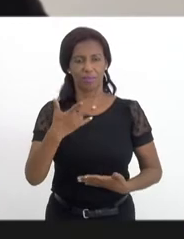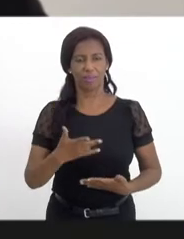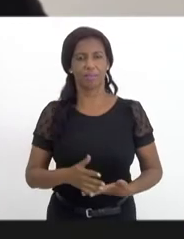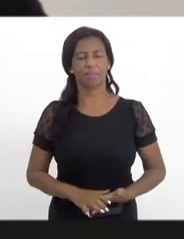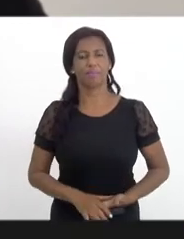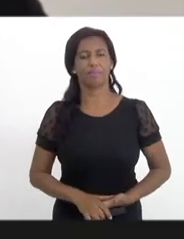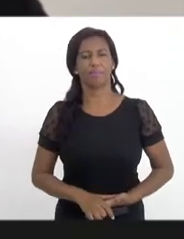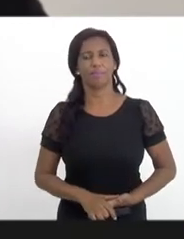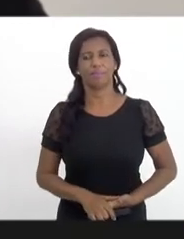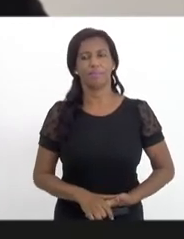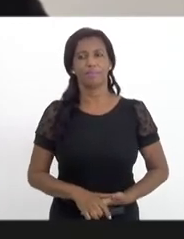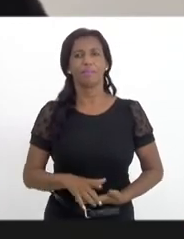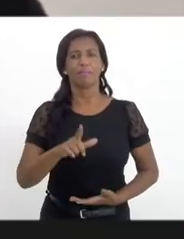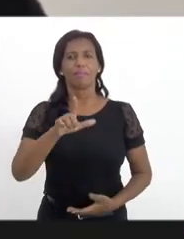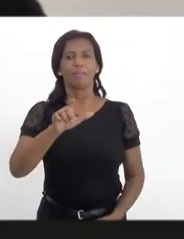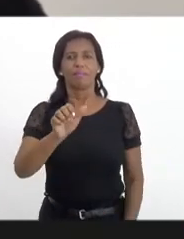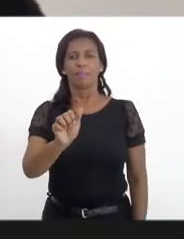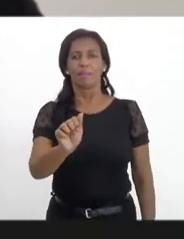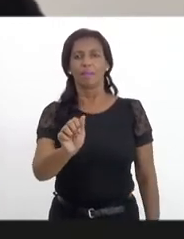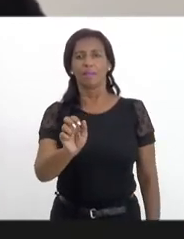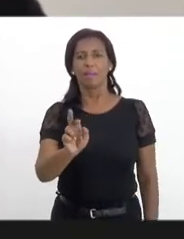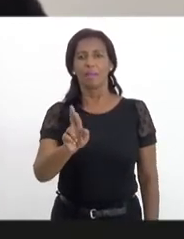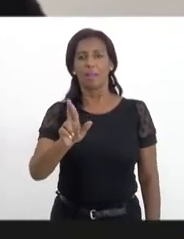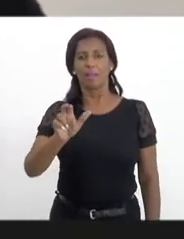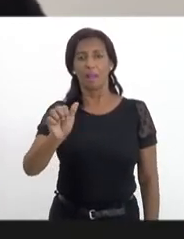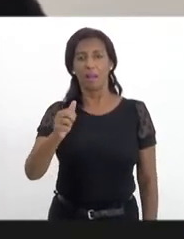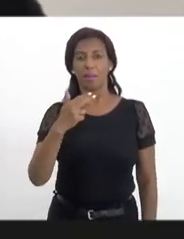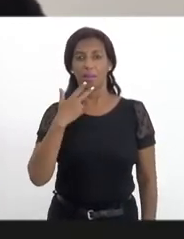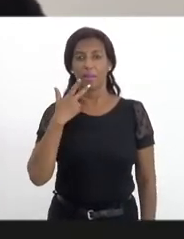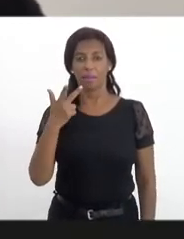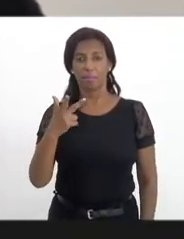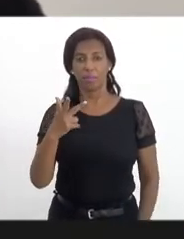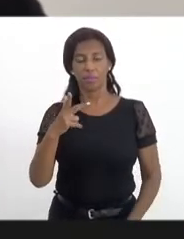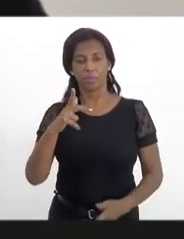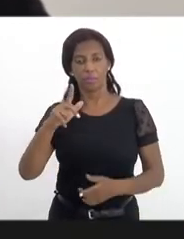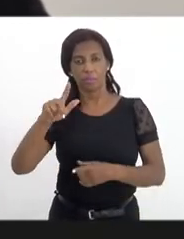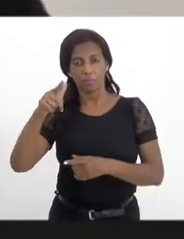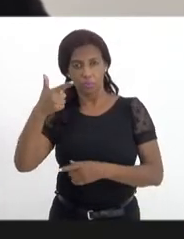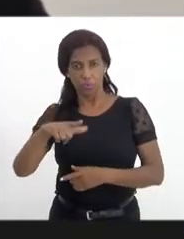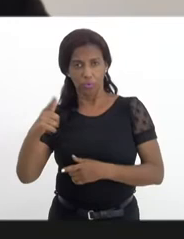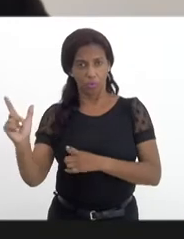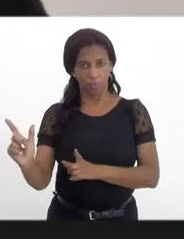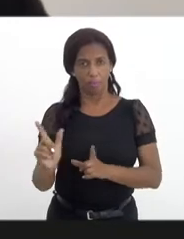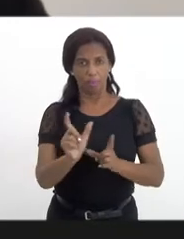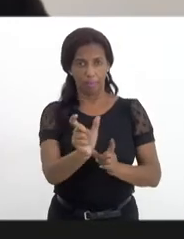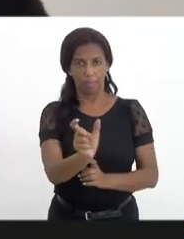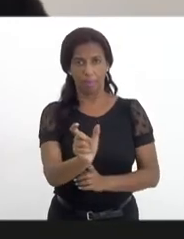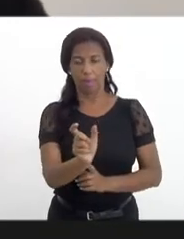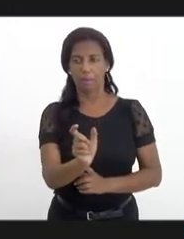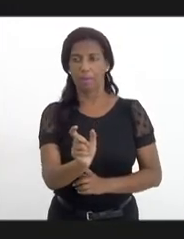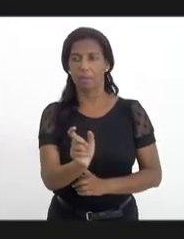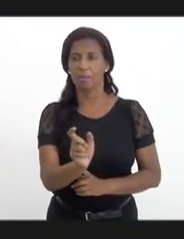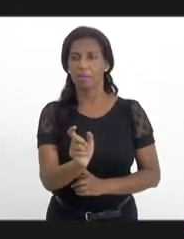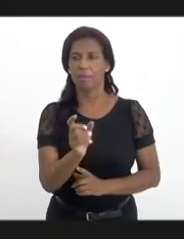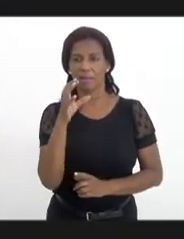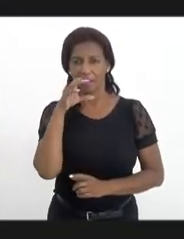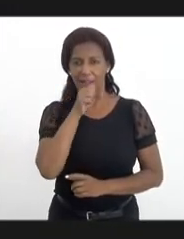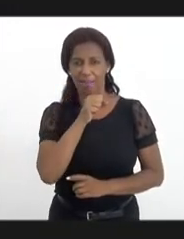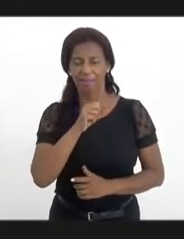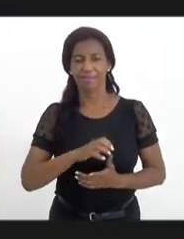a senhora Laura, ela pediu a parte, palavra, um segundinho,